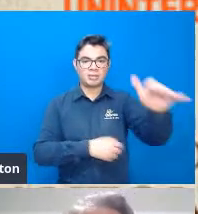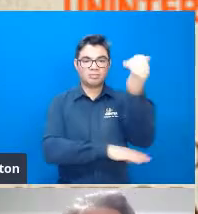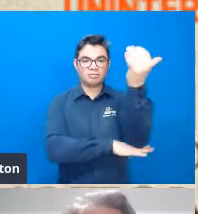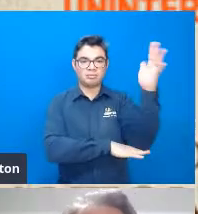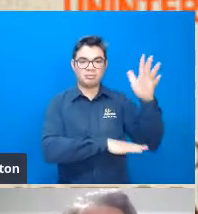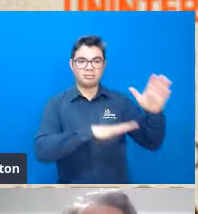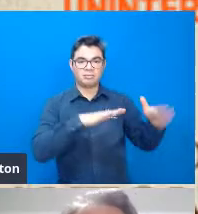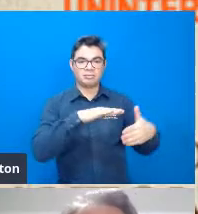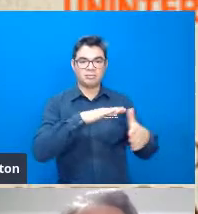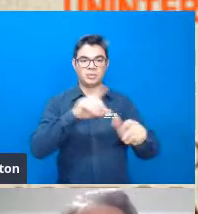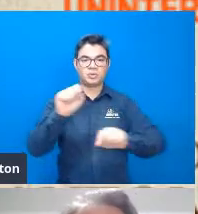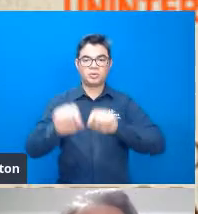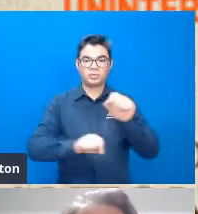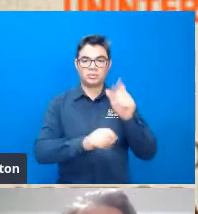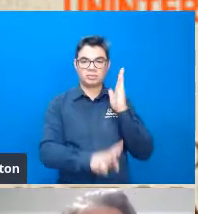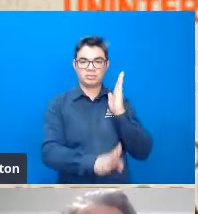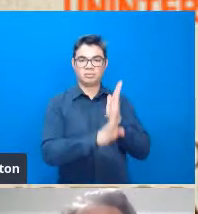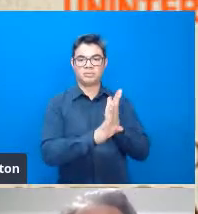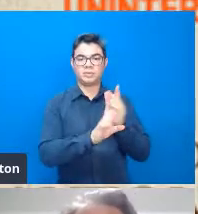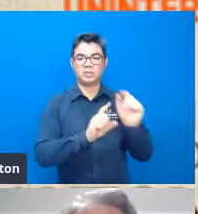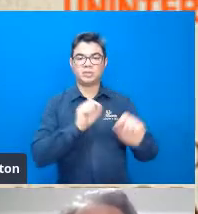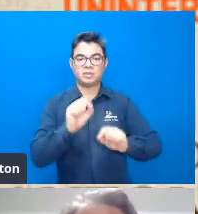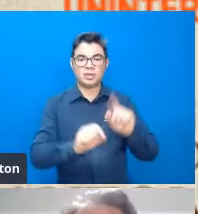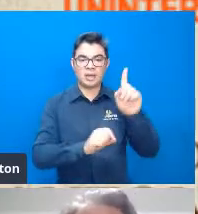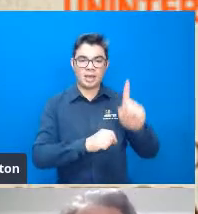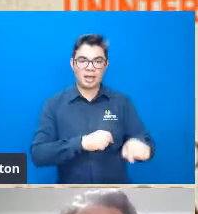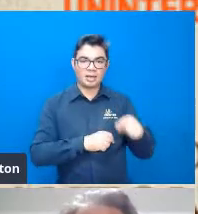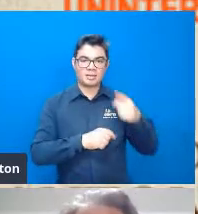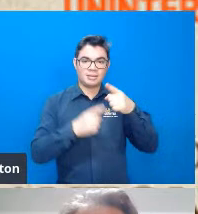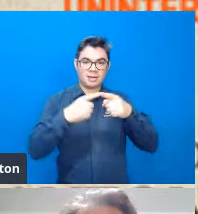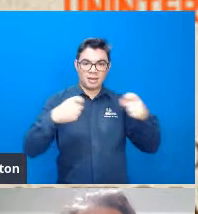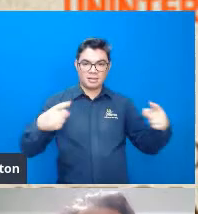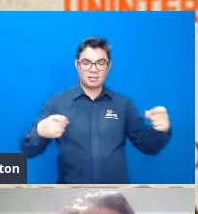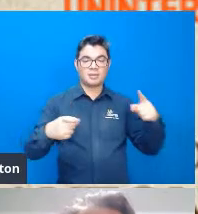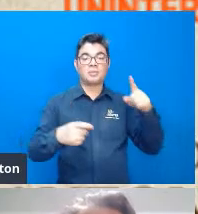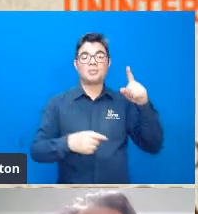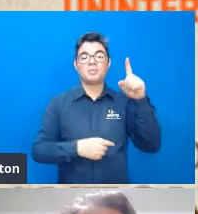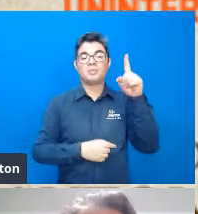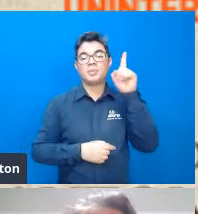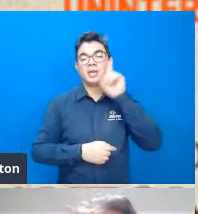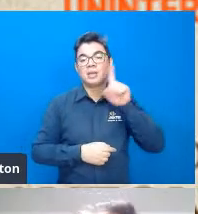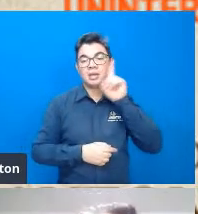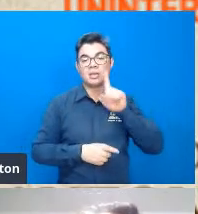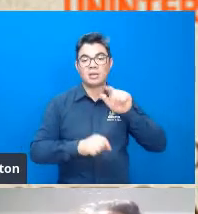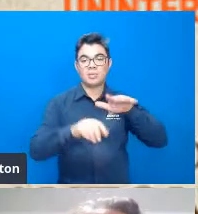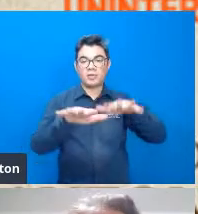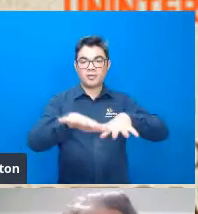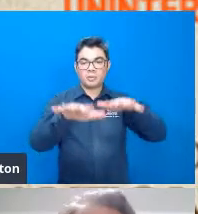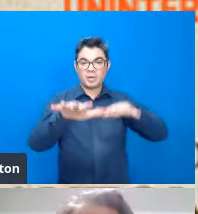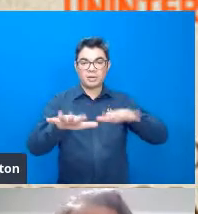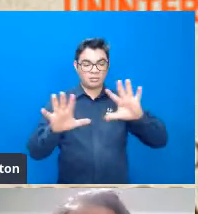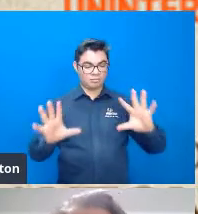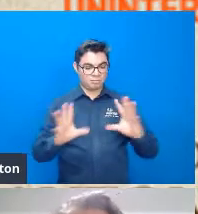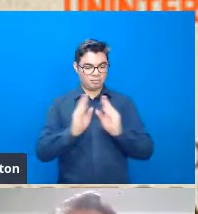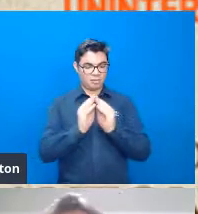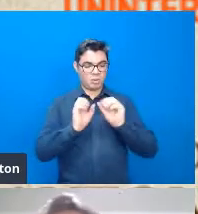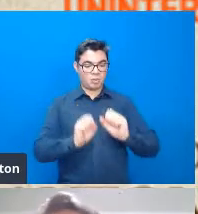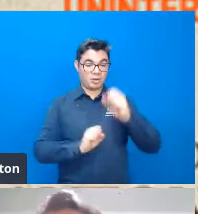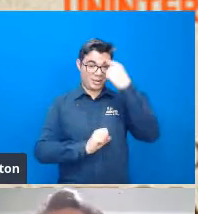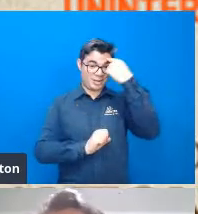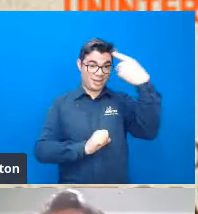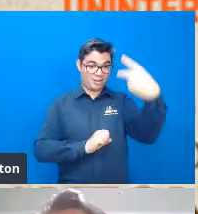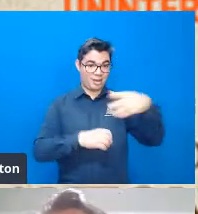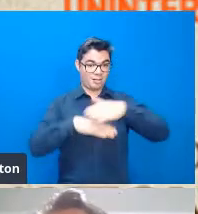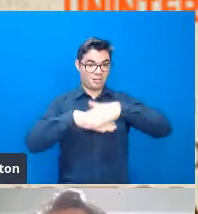coincidiu com essa explosão da ciência americana, e esse movimento, ele pode ser muito bem sintetizado pelas ideias que a Rachel